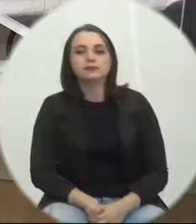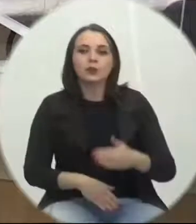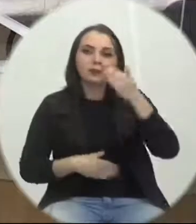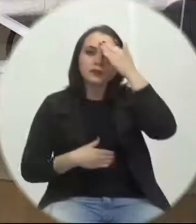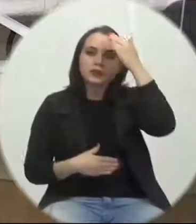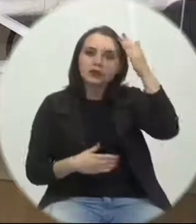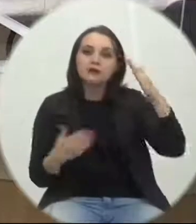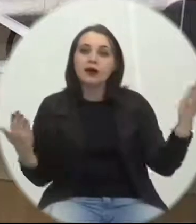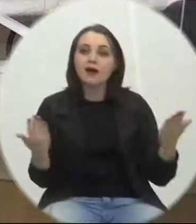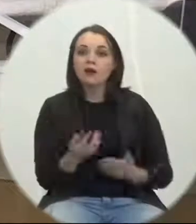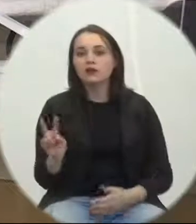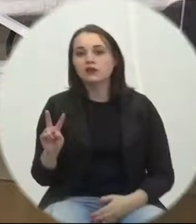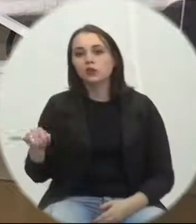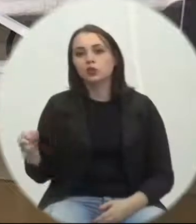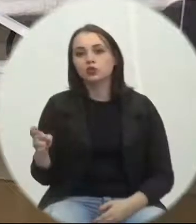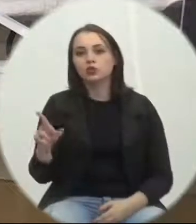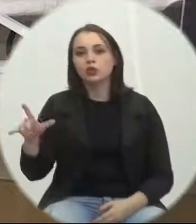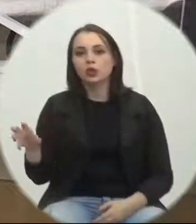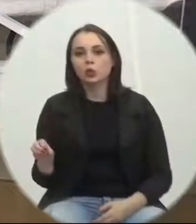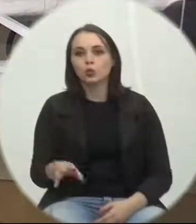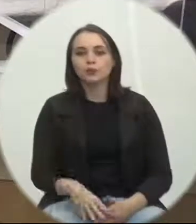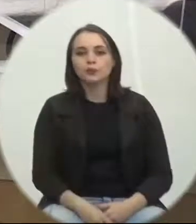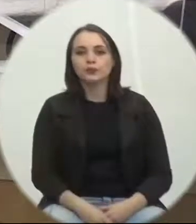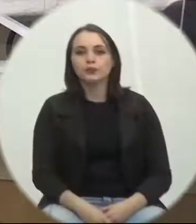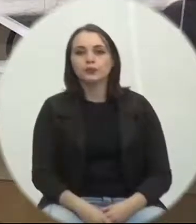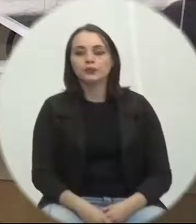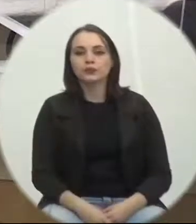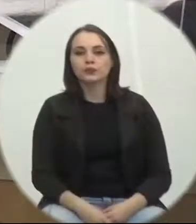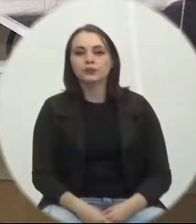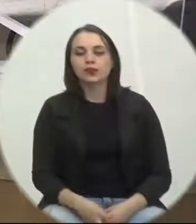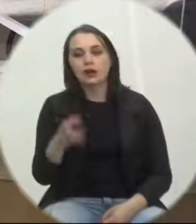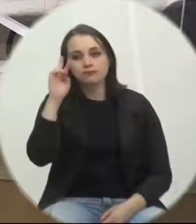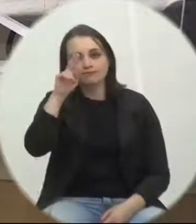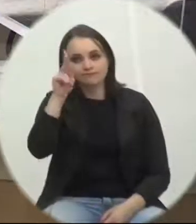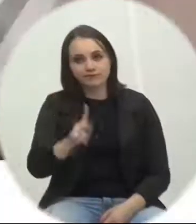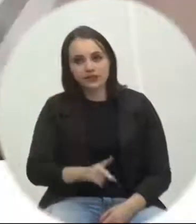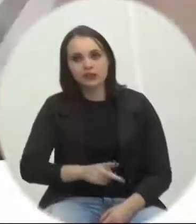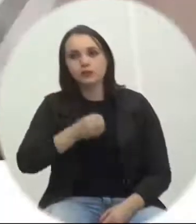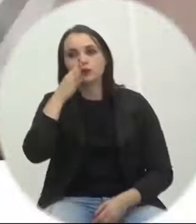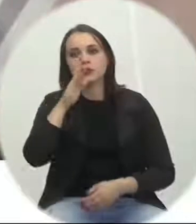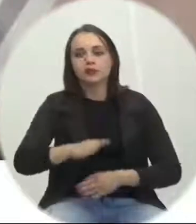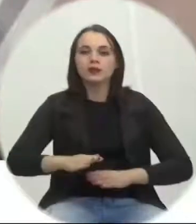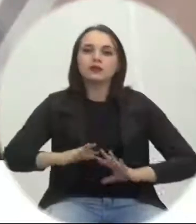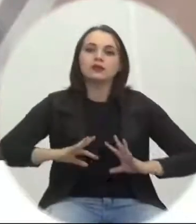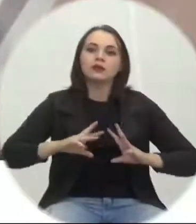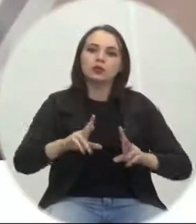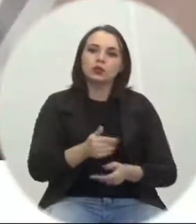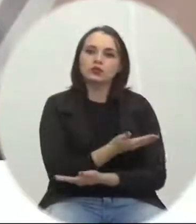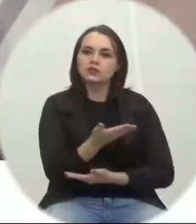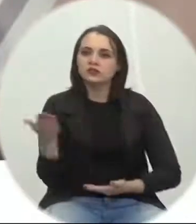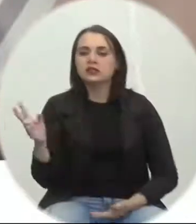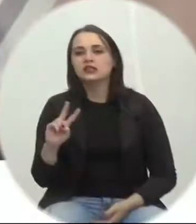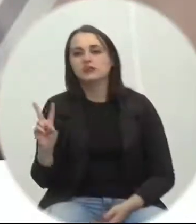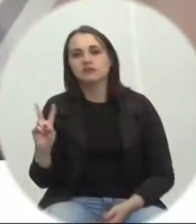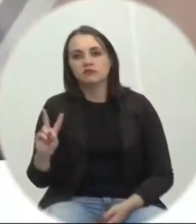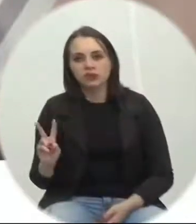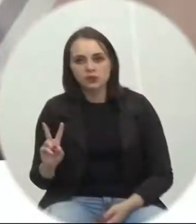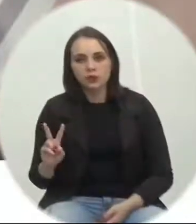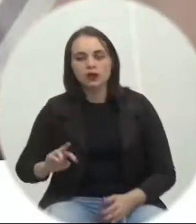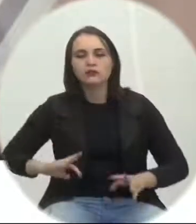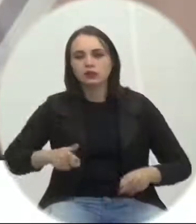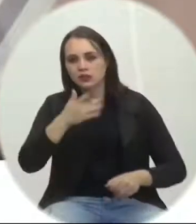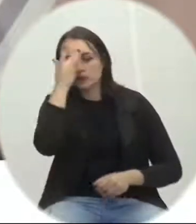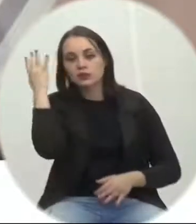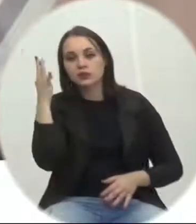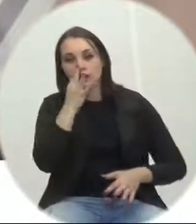Com a palavra o vereador Júlio Camisci. Senhor presidente, muito boa tarde, boa tarde, vereadoras, vereadores, todos que nos